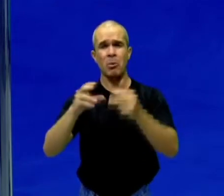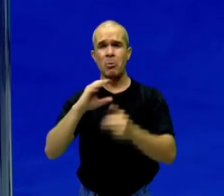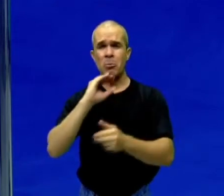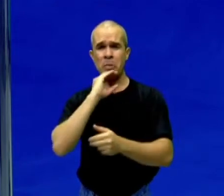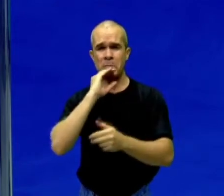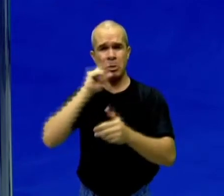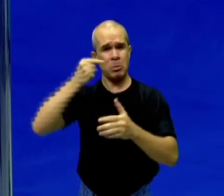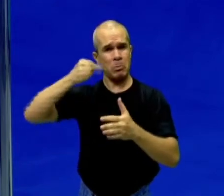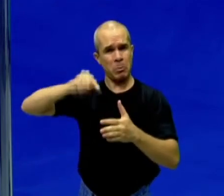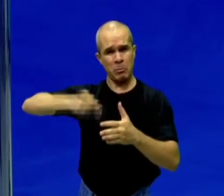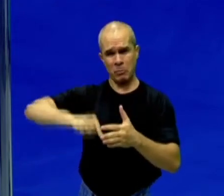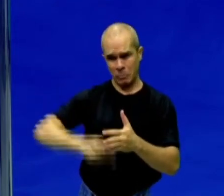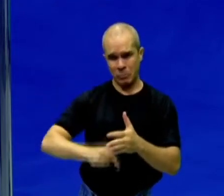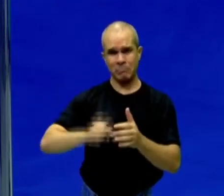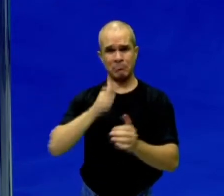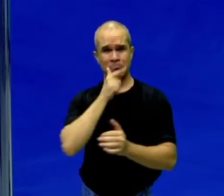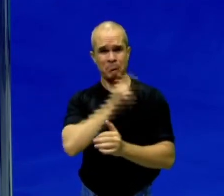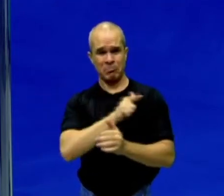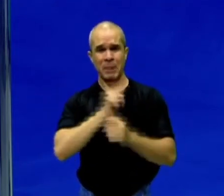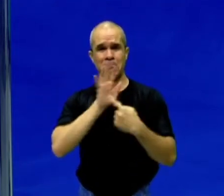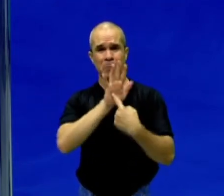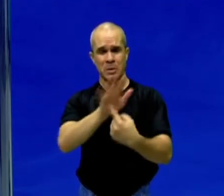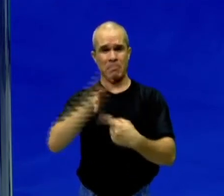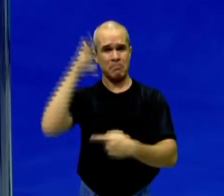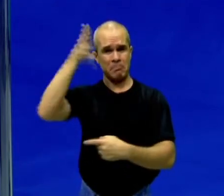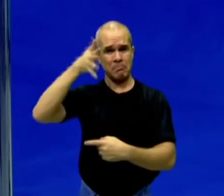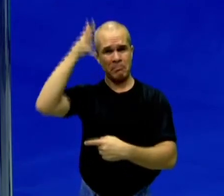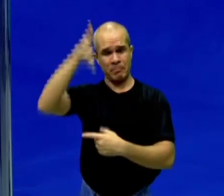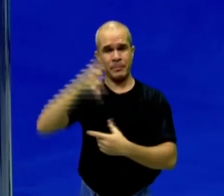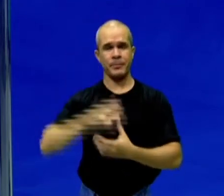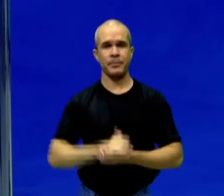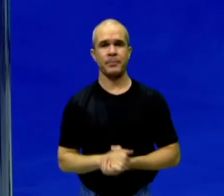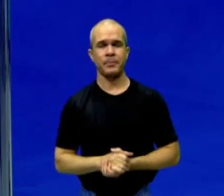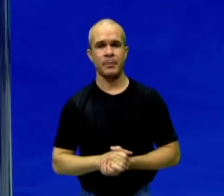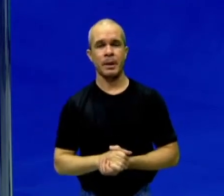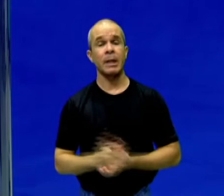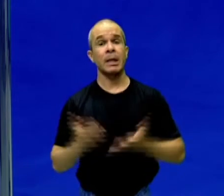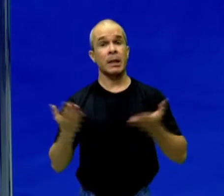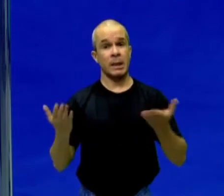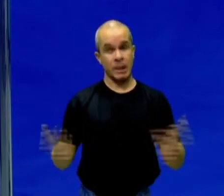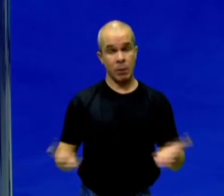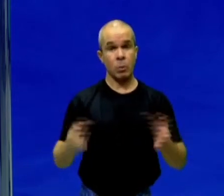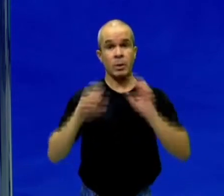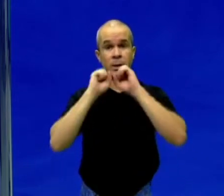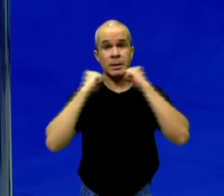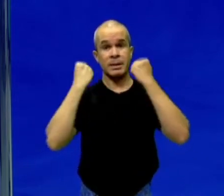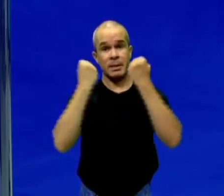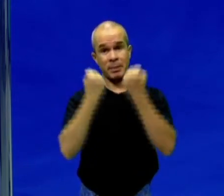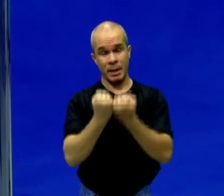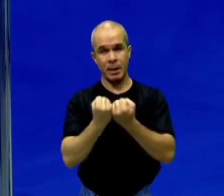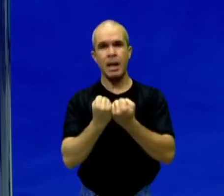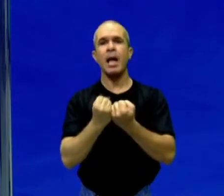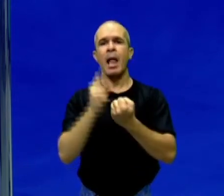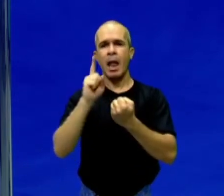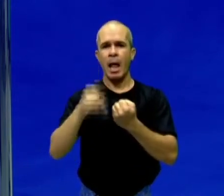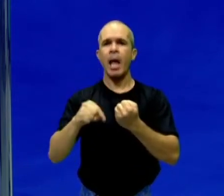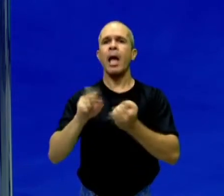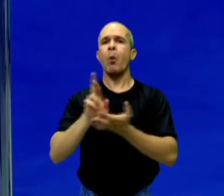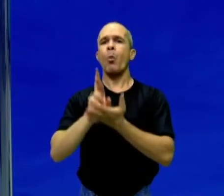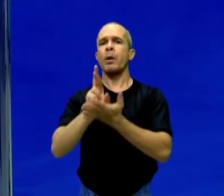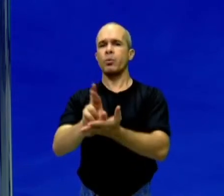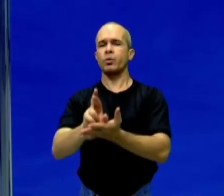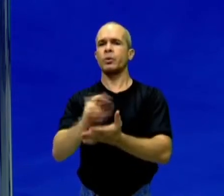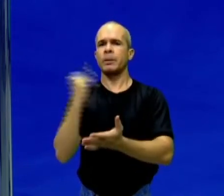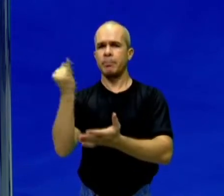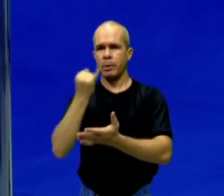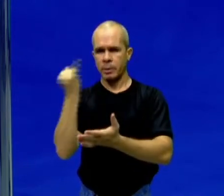você possa aprofundar o tema que lhe foi apresentado. Portanto, o seminário é uma ferramenta